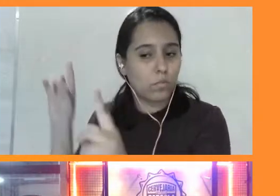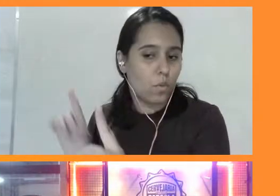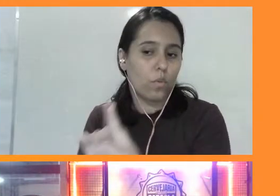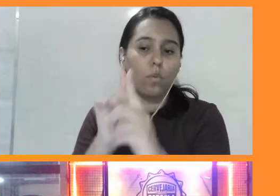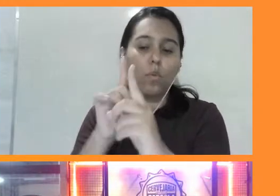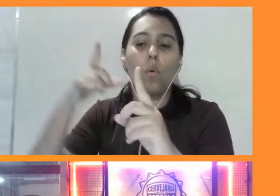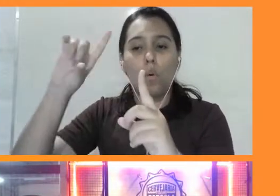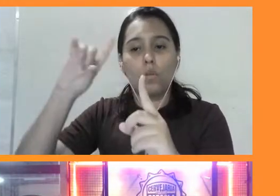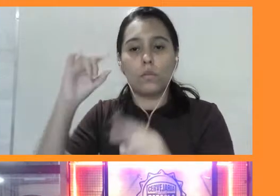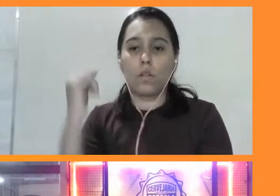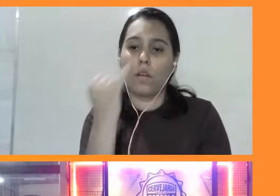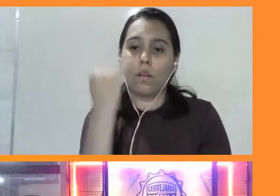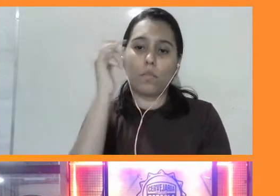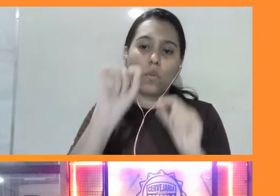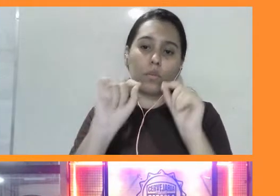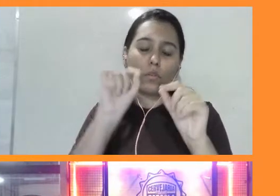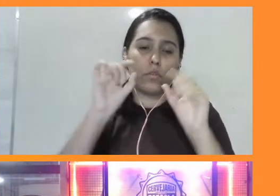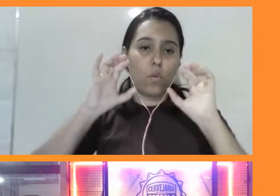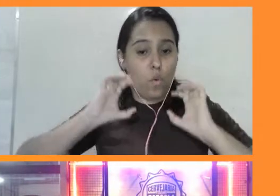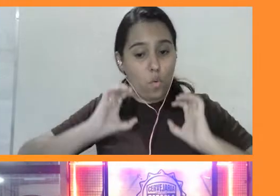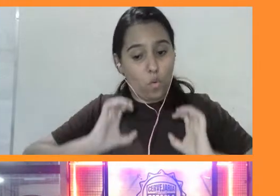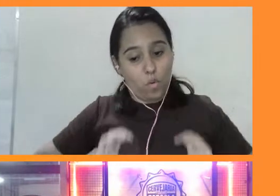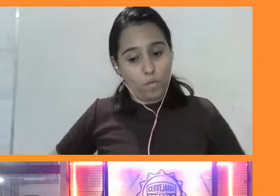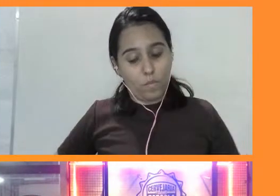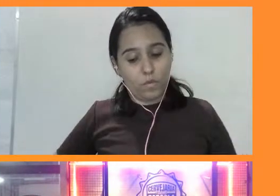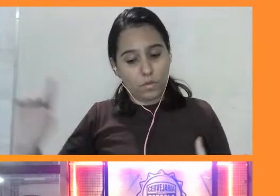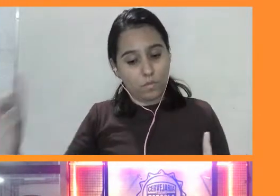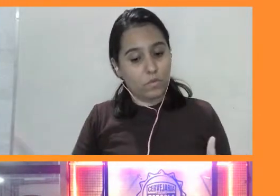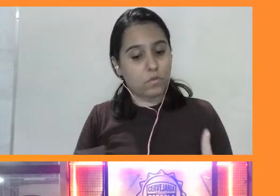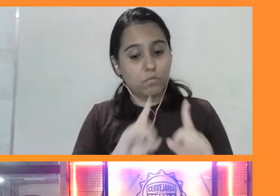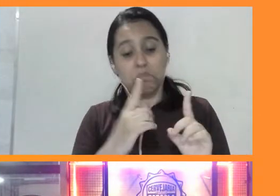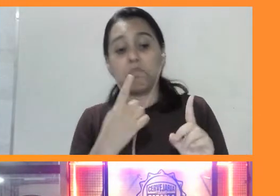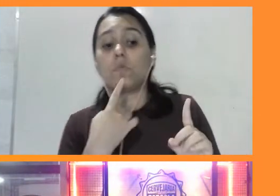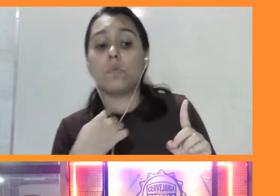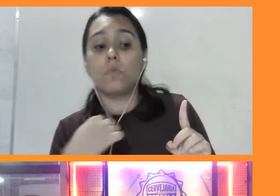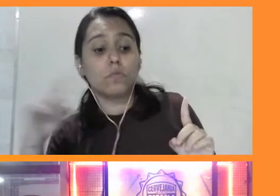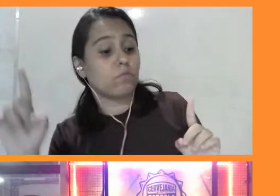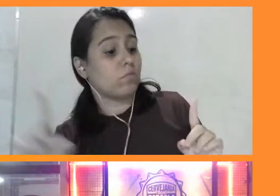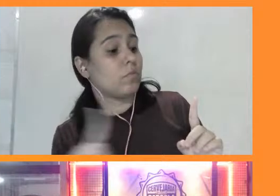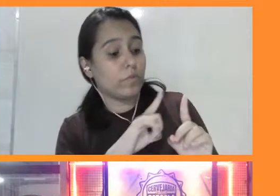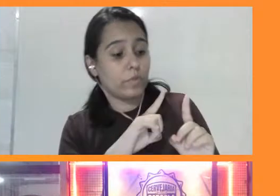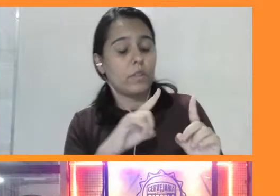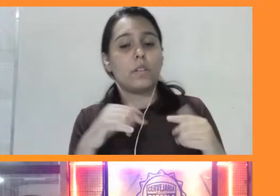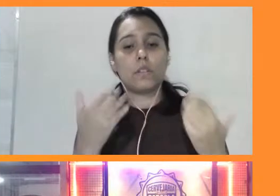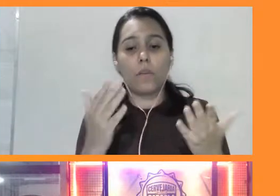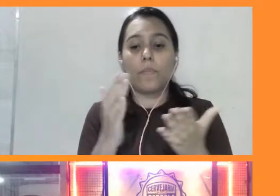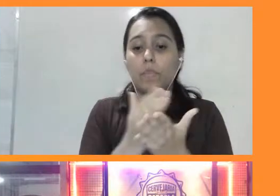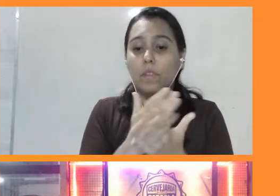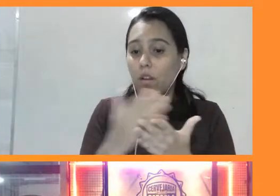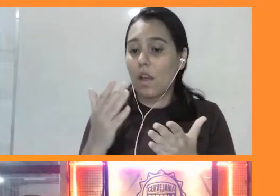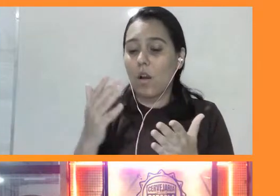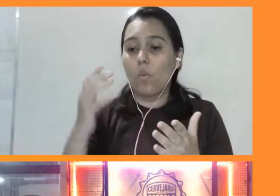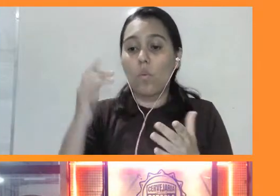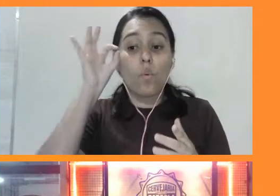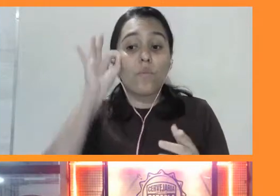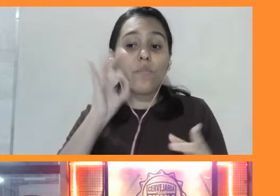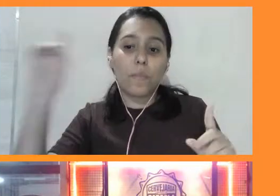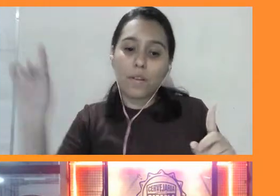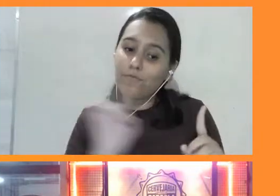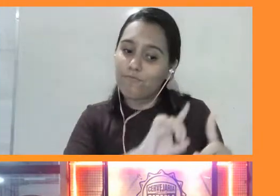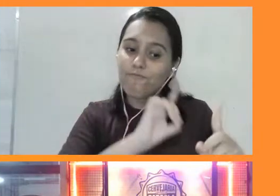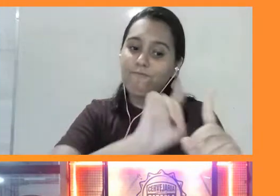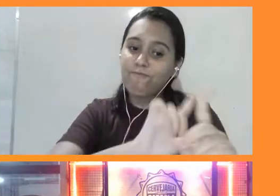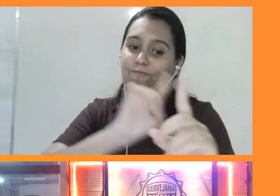que vai se perpetuar é aquele que vai gerar mais vantagem. Então, algumas fêmeas são mais promíscuas, outras são mais monogâmicas. E isso